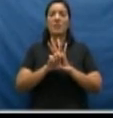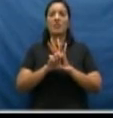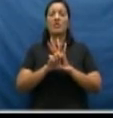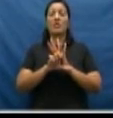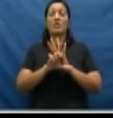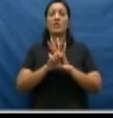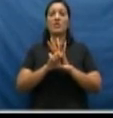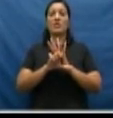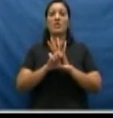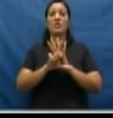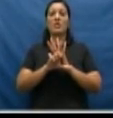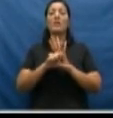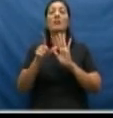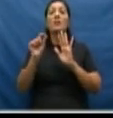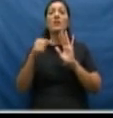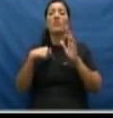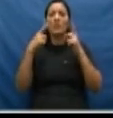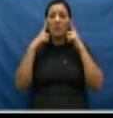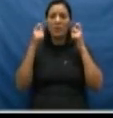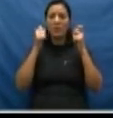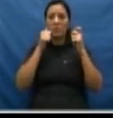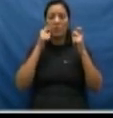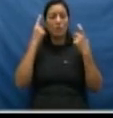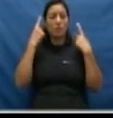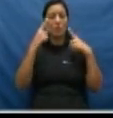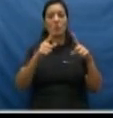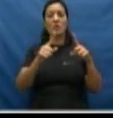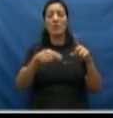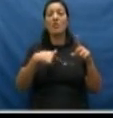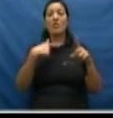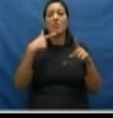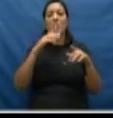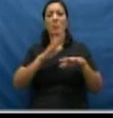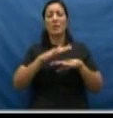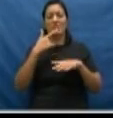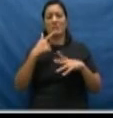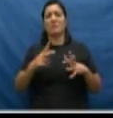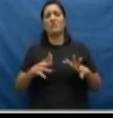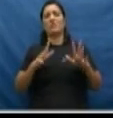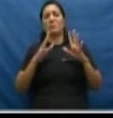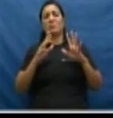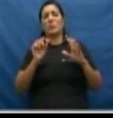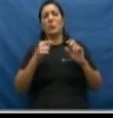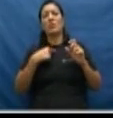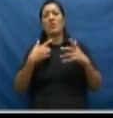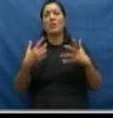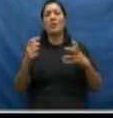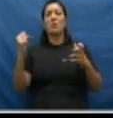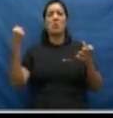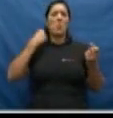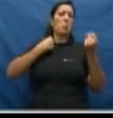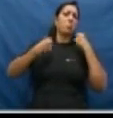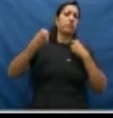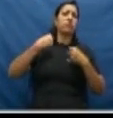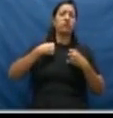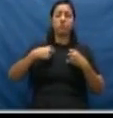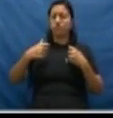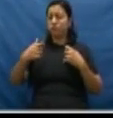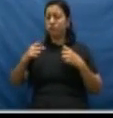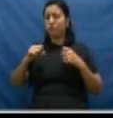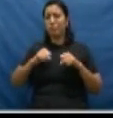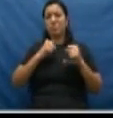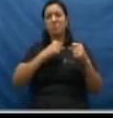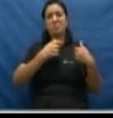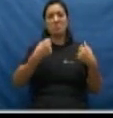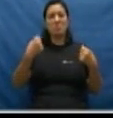das mais variadas formas de violência contra a mulher. Aquela que mais chama a atenção é a violência física, a lesão corporal.